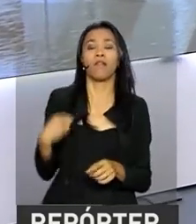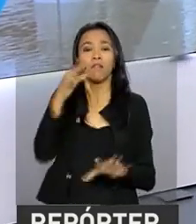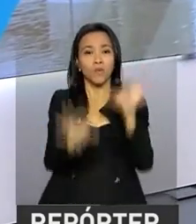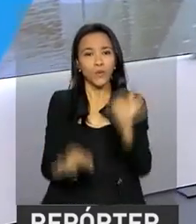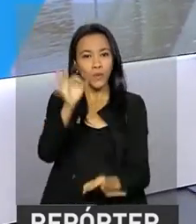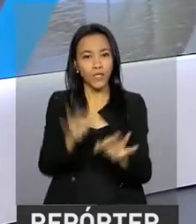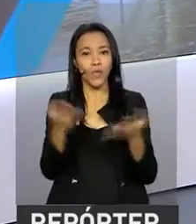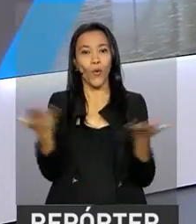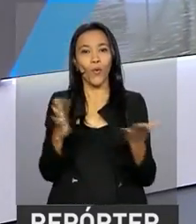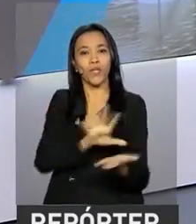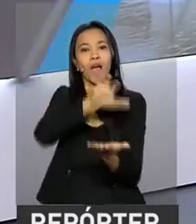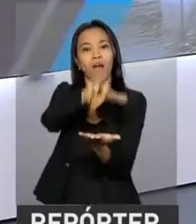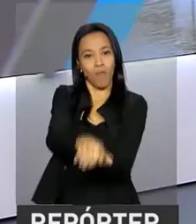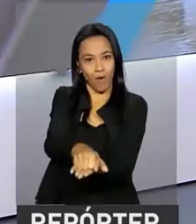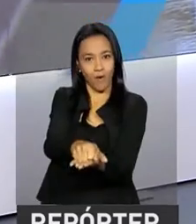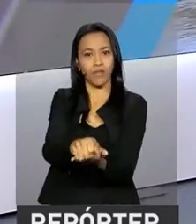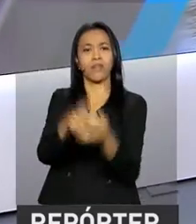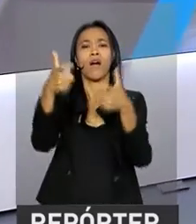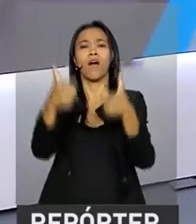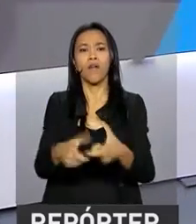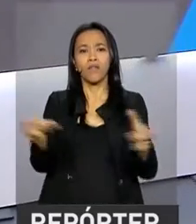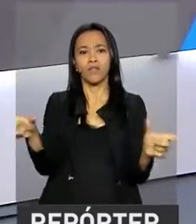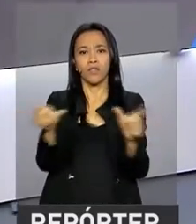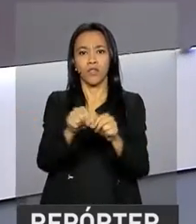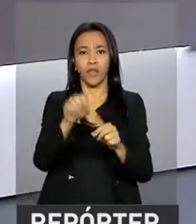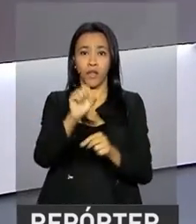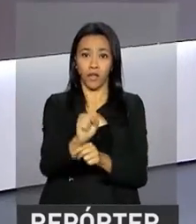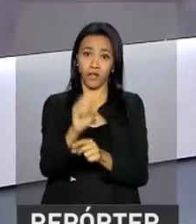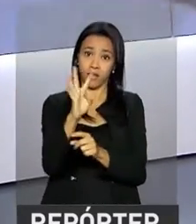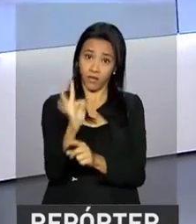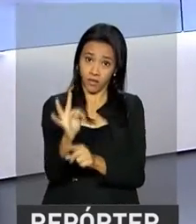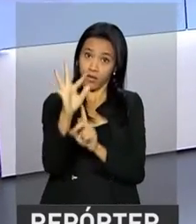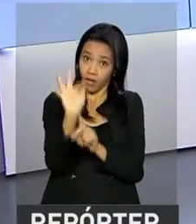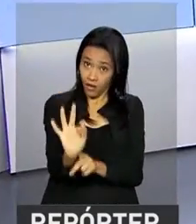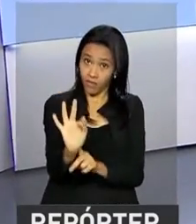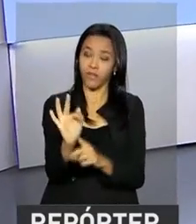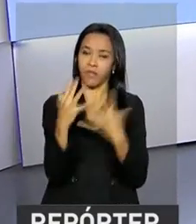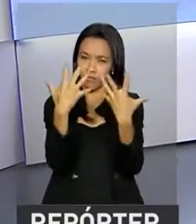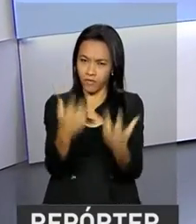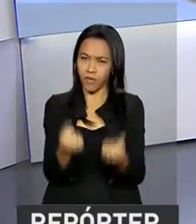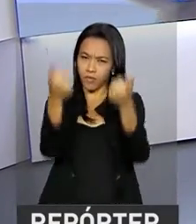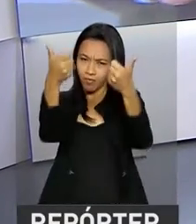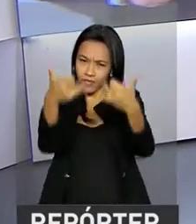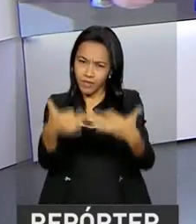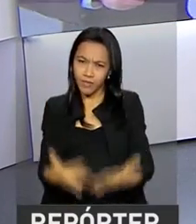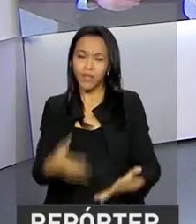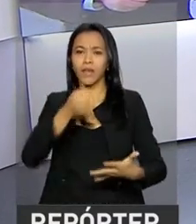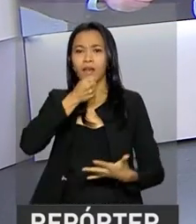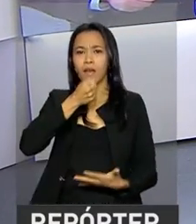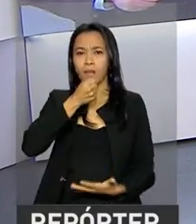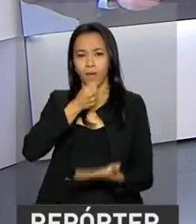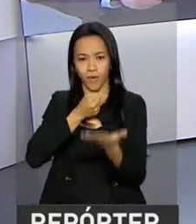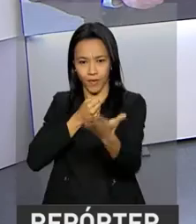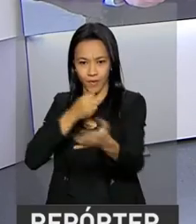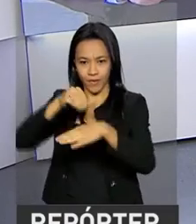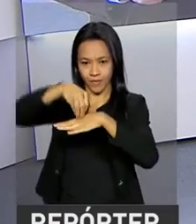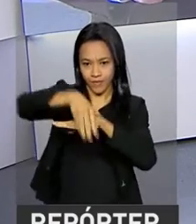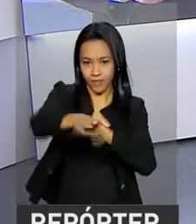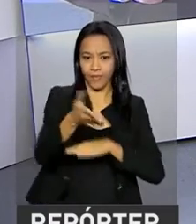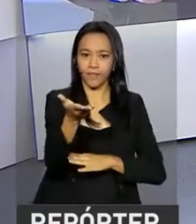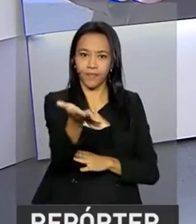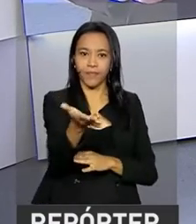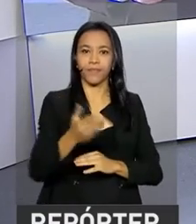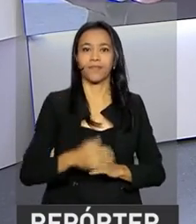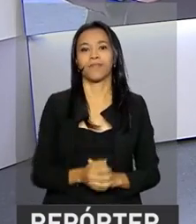Supremo Tribunal Federal. Vamos então conversar com o repórter João Pedro Neto, que tem as informações ao